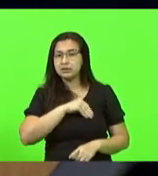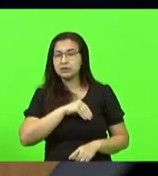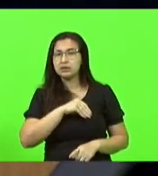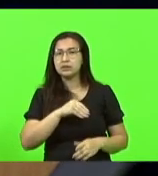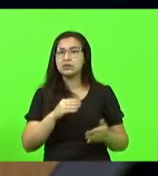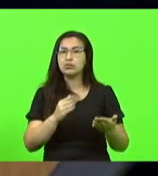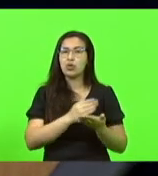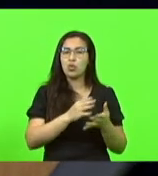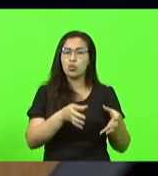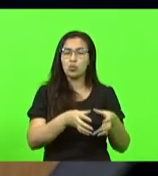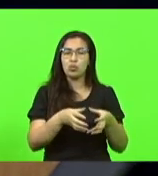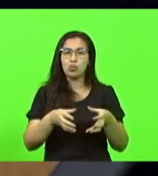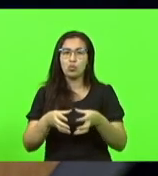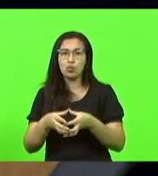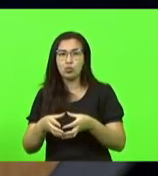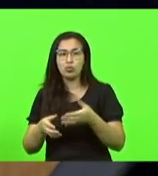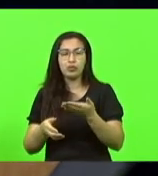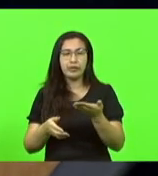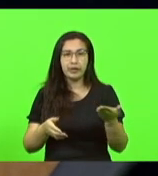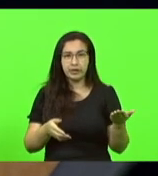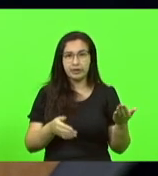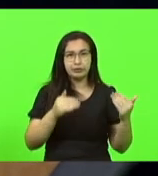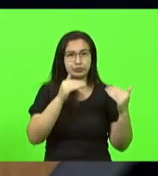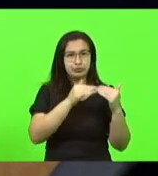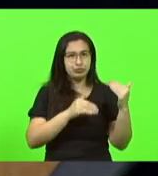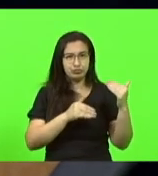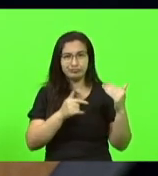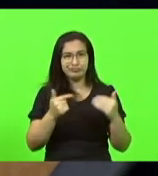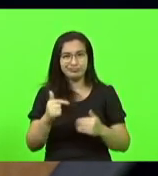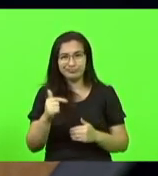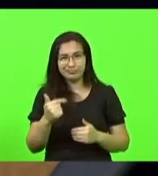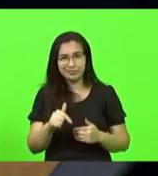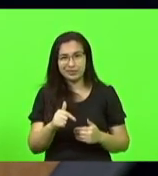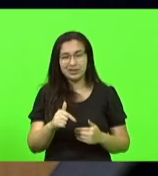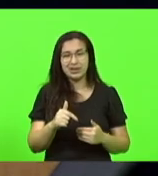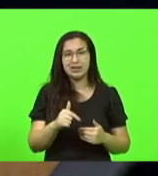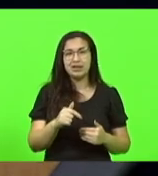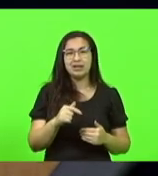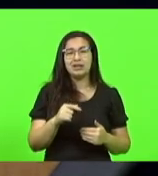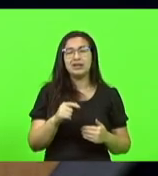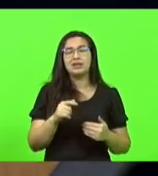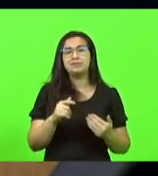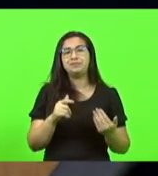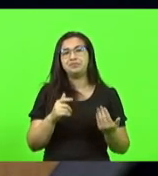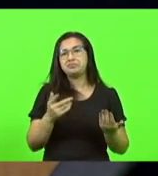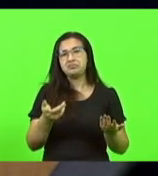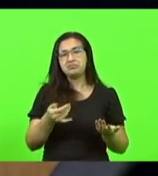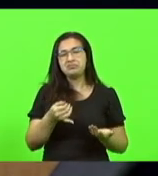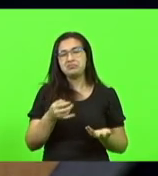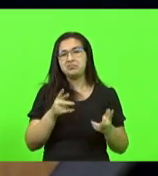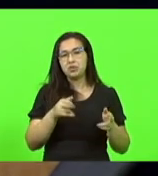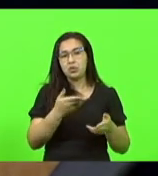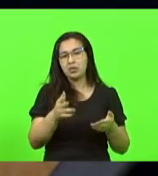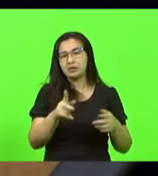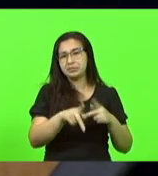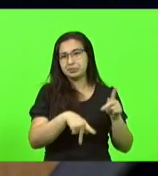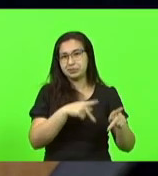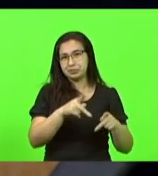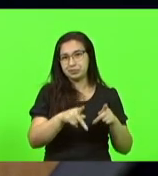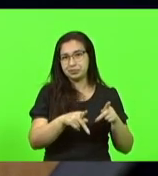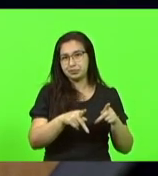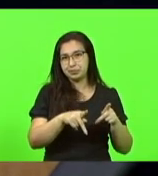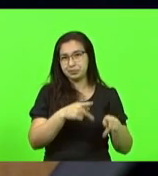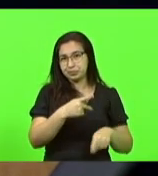mesmo aquelas que não atingiram os anseios, como a que citei do magistério, e outras que ainda estão